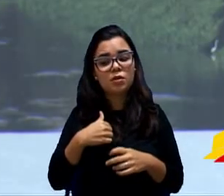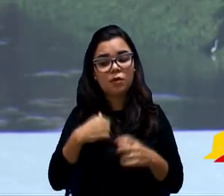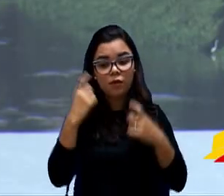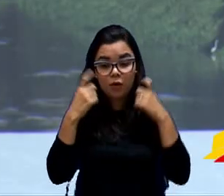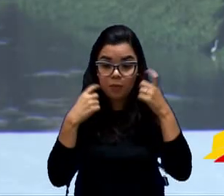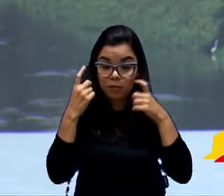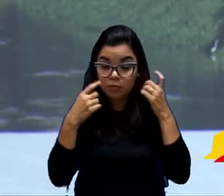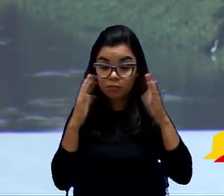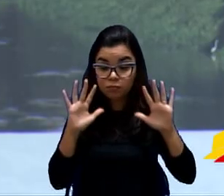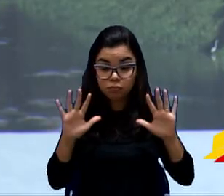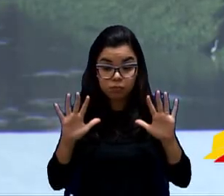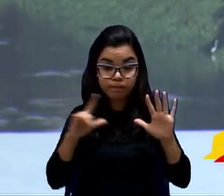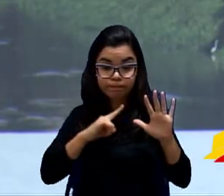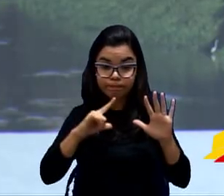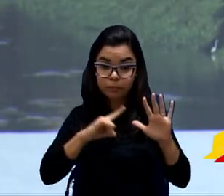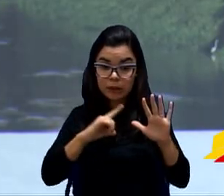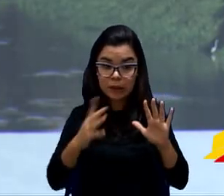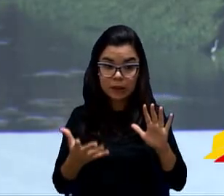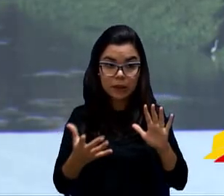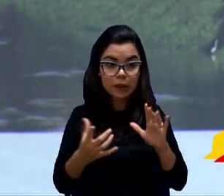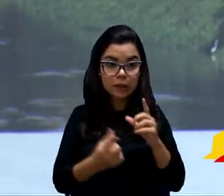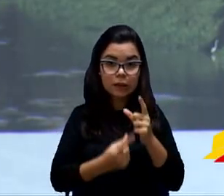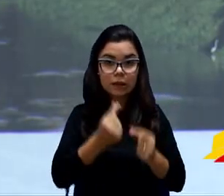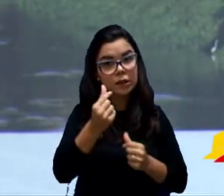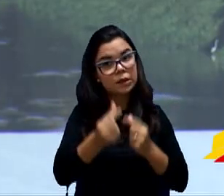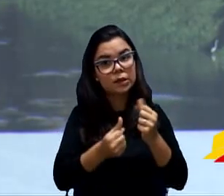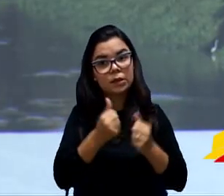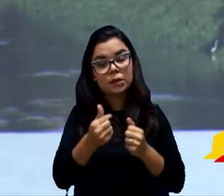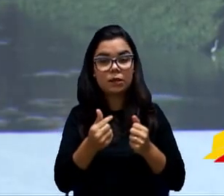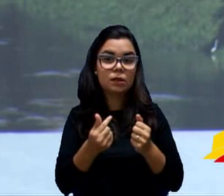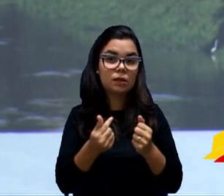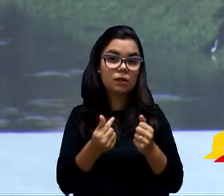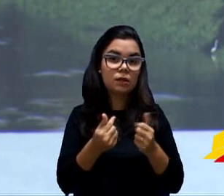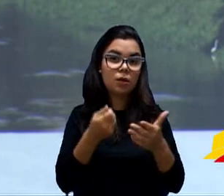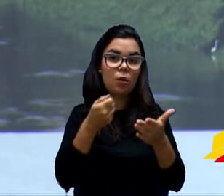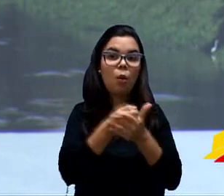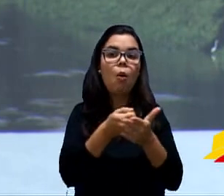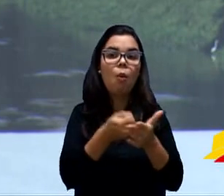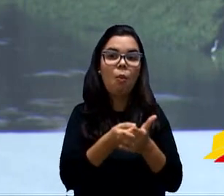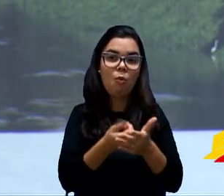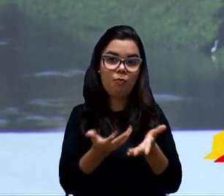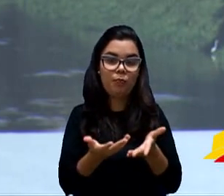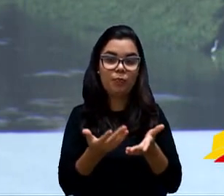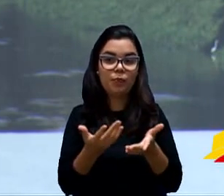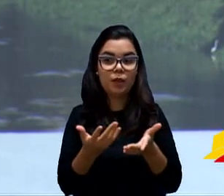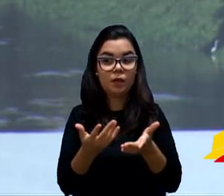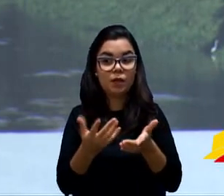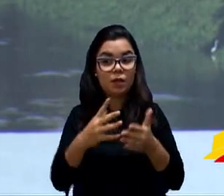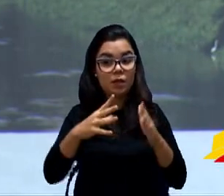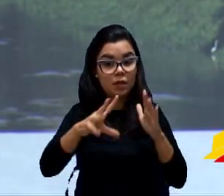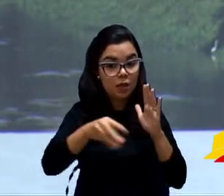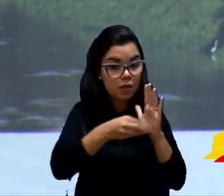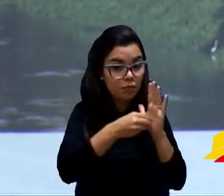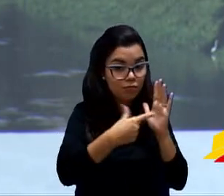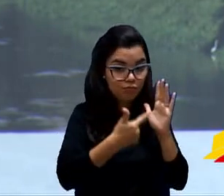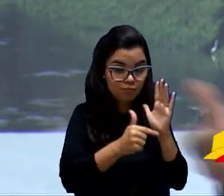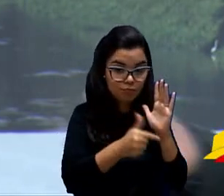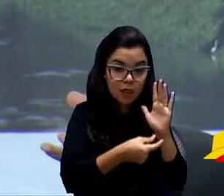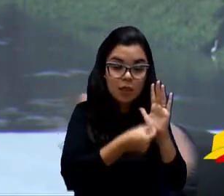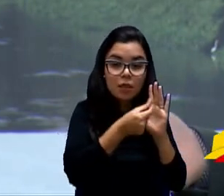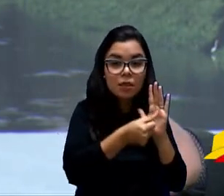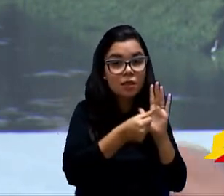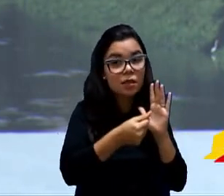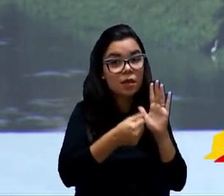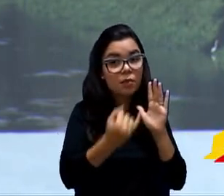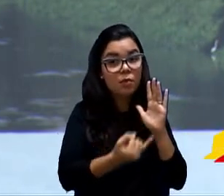tem o impacto orçamentário aqui. Isso vai gerar um custo para o SAE. Isso não está específico no projeto. E é